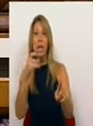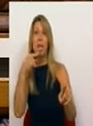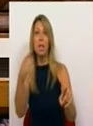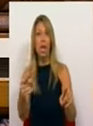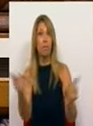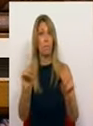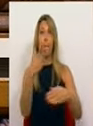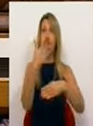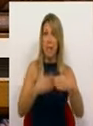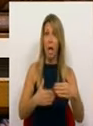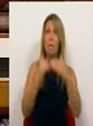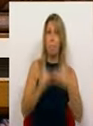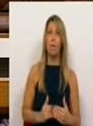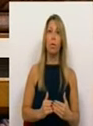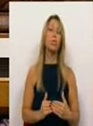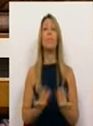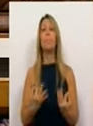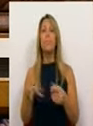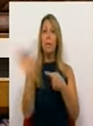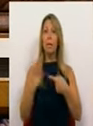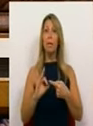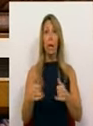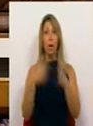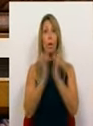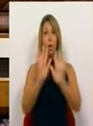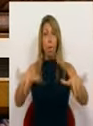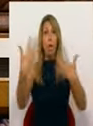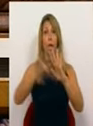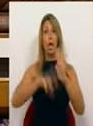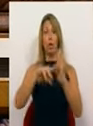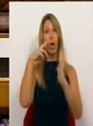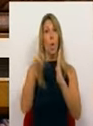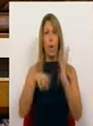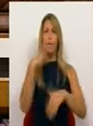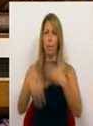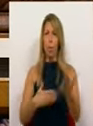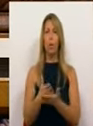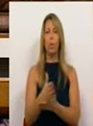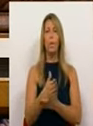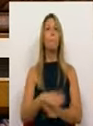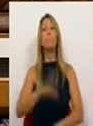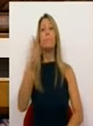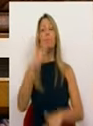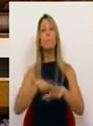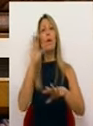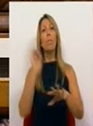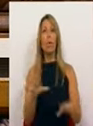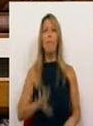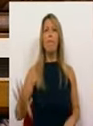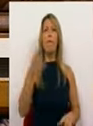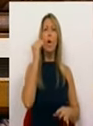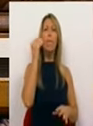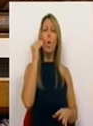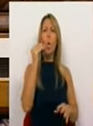de metade. E os detalhes que todos poderão ler no relatório prosseguem, designadamente sobre a cadeia de comando